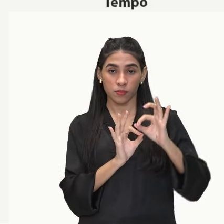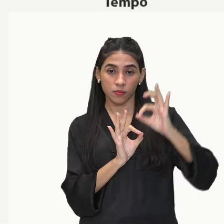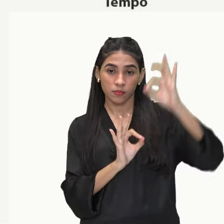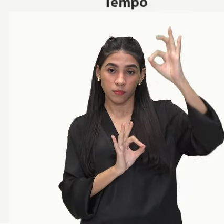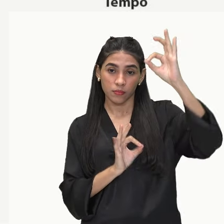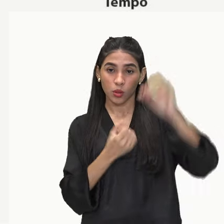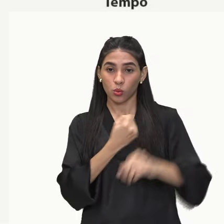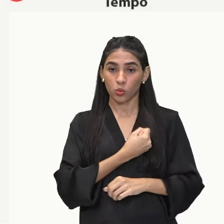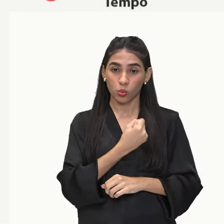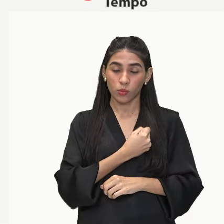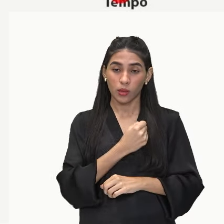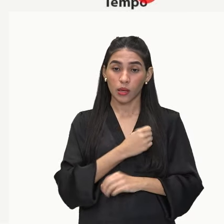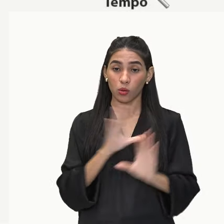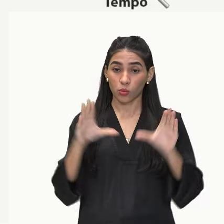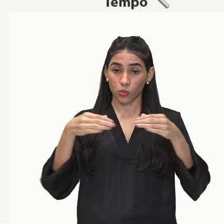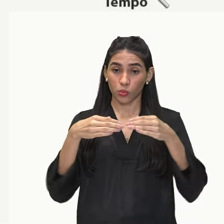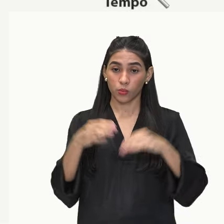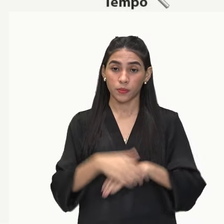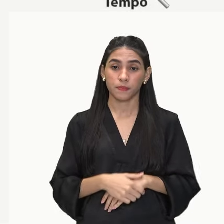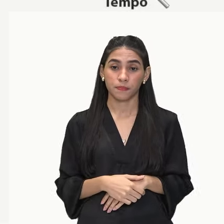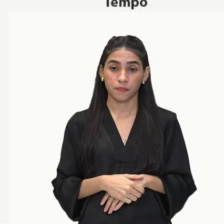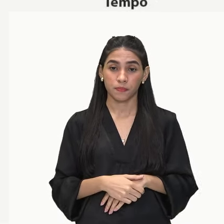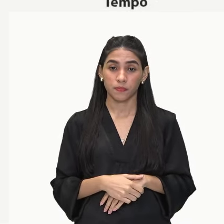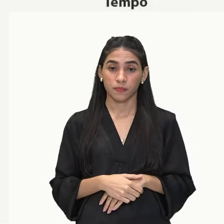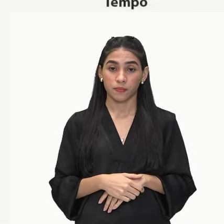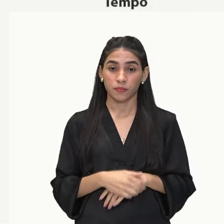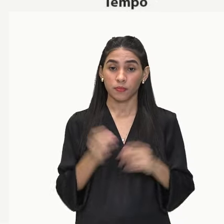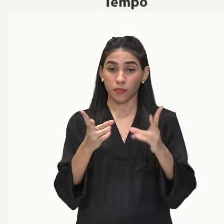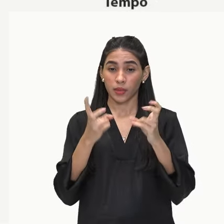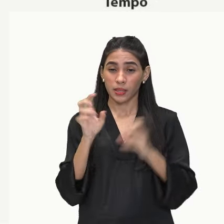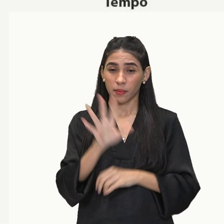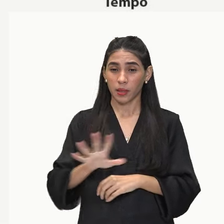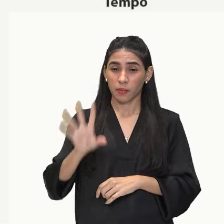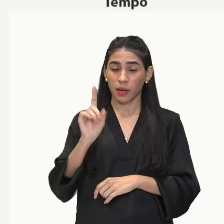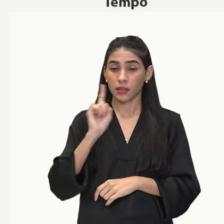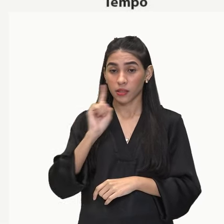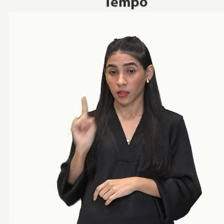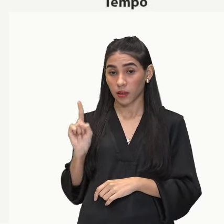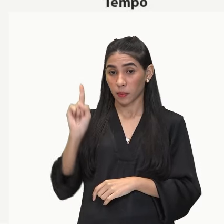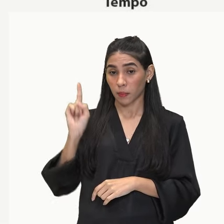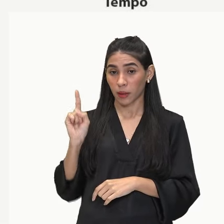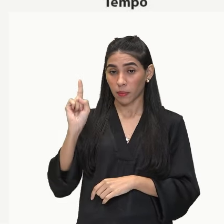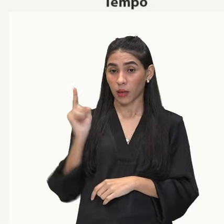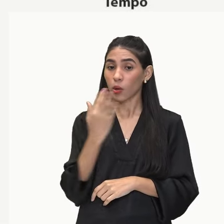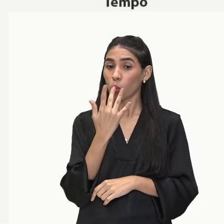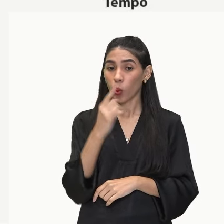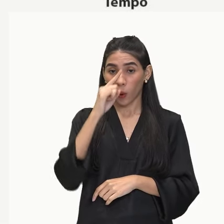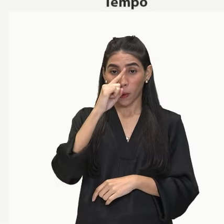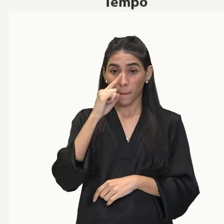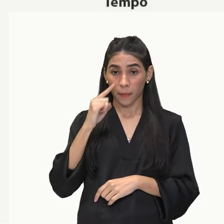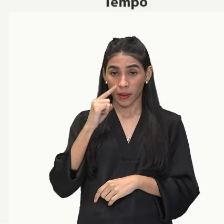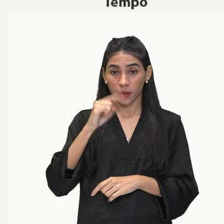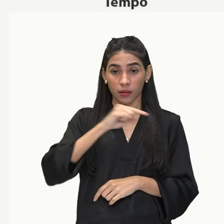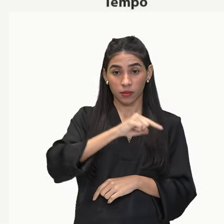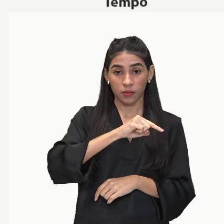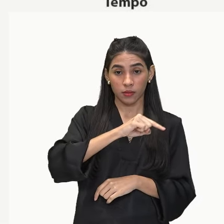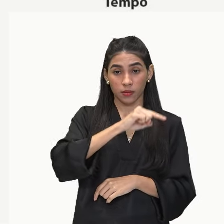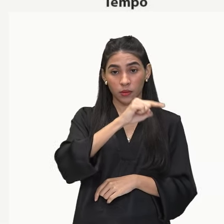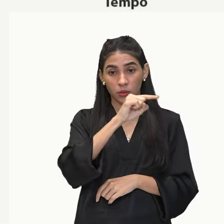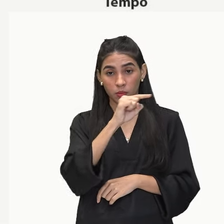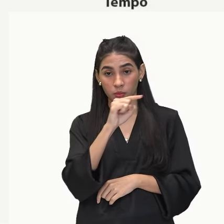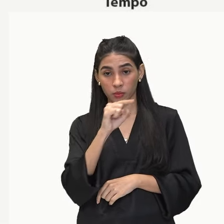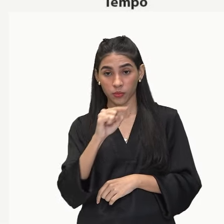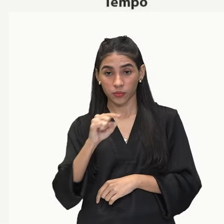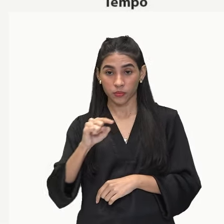E a gente vai observar que nessa curva aqui, que a gente observa em amarelo, que é denominada de curva S,